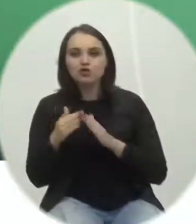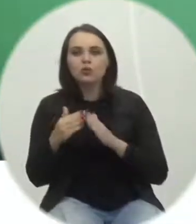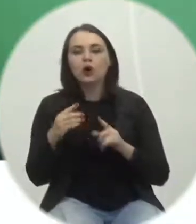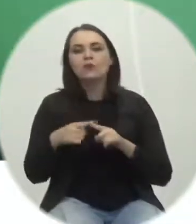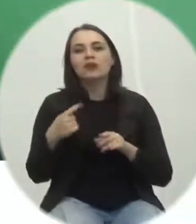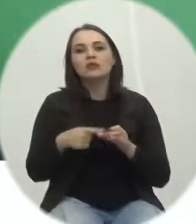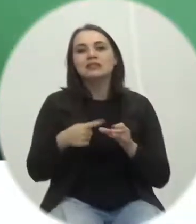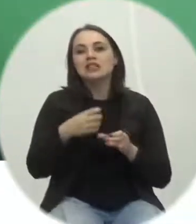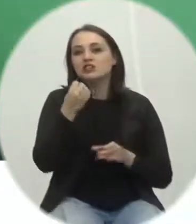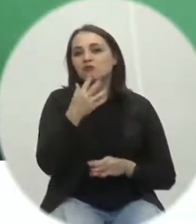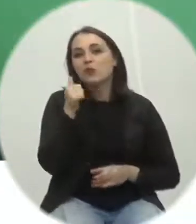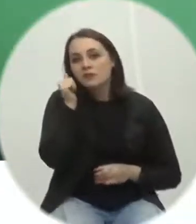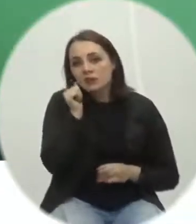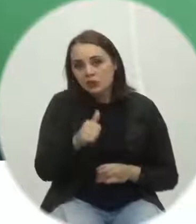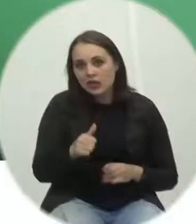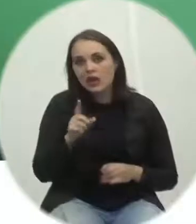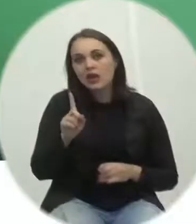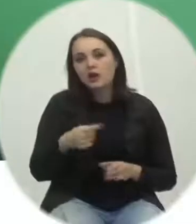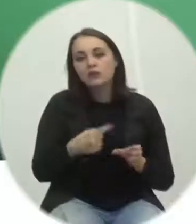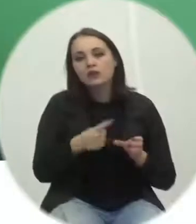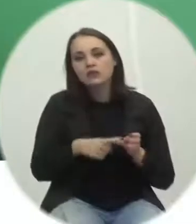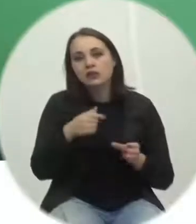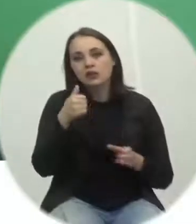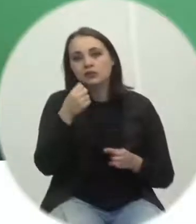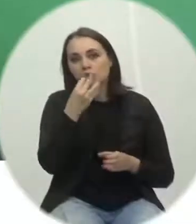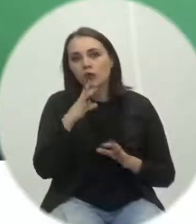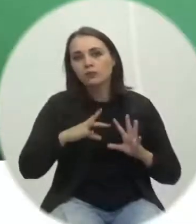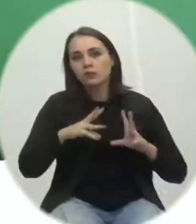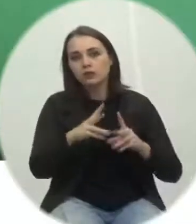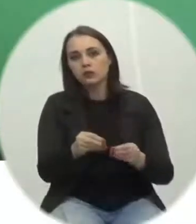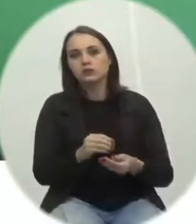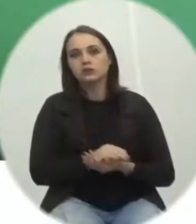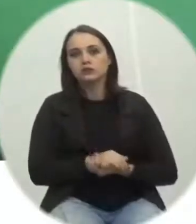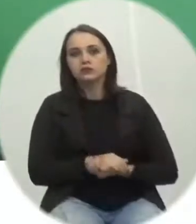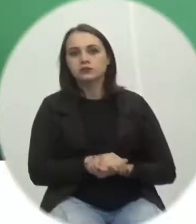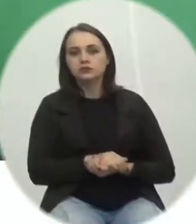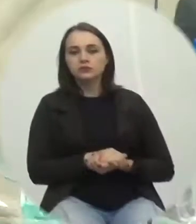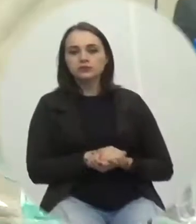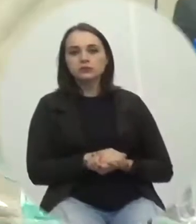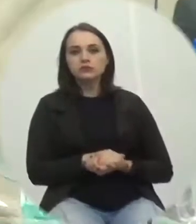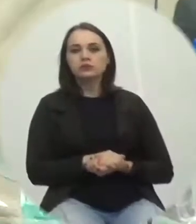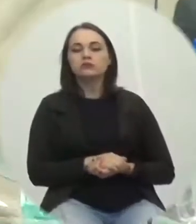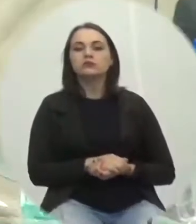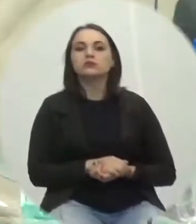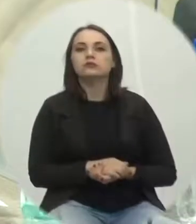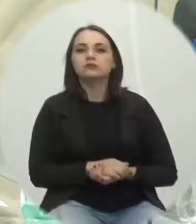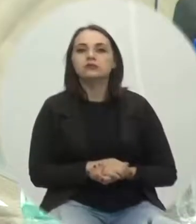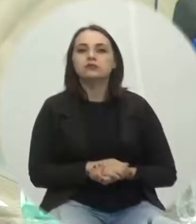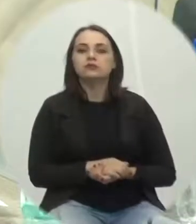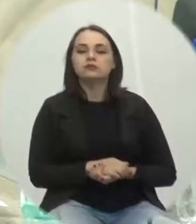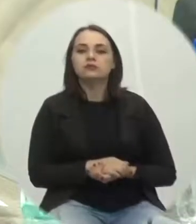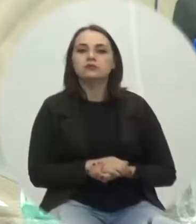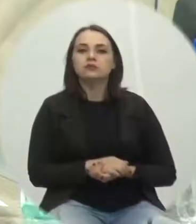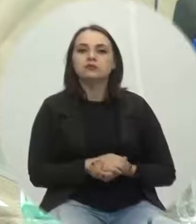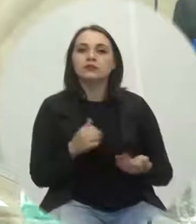cidade boa para as mulheres é uma cidade boa para todos. Muito obrigada. Muito bem. Sr.